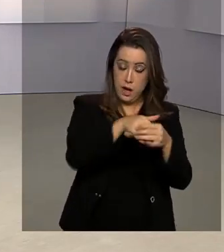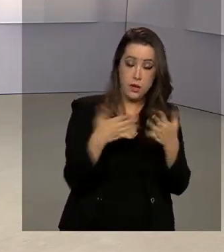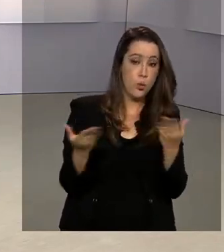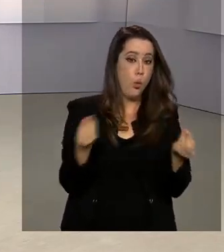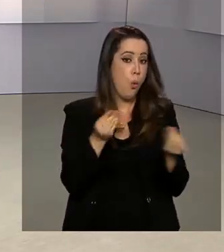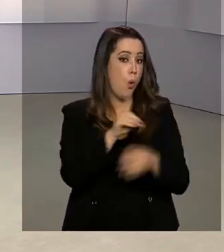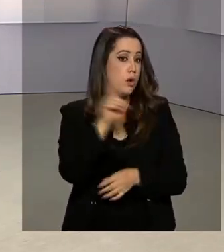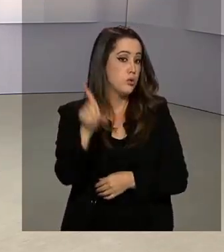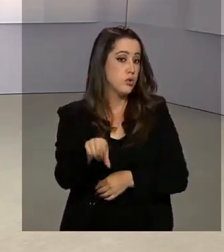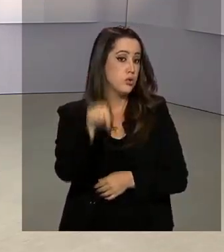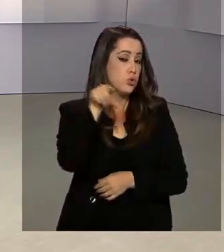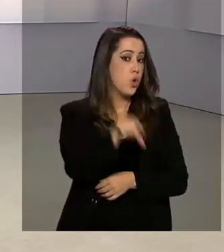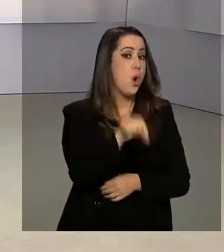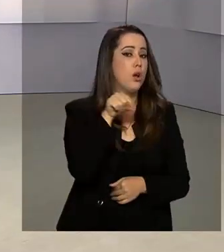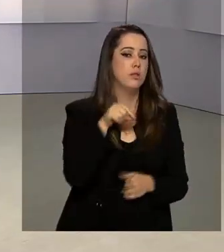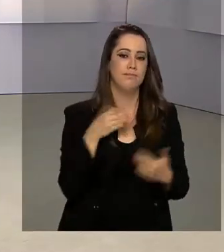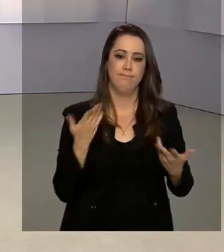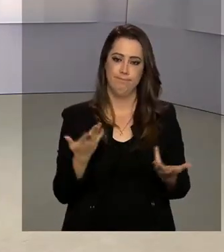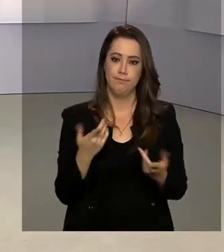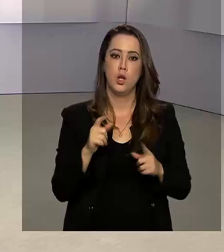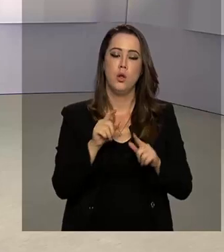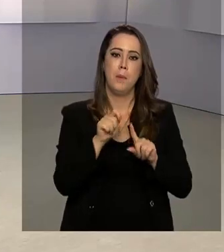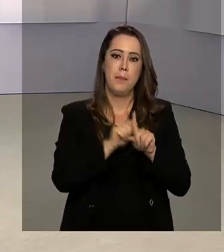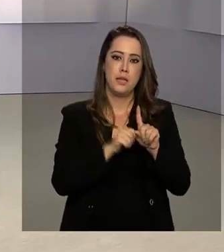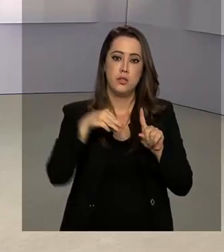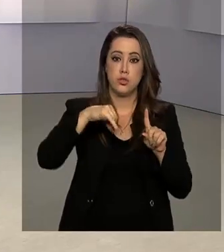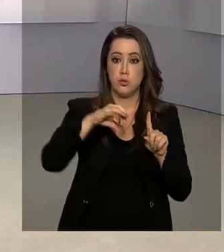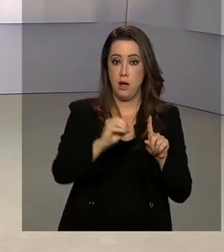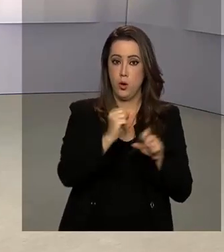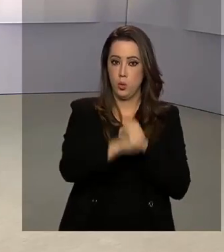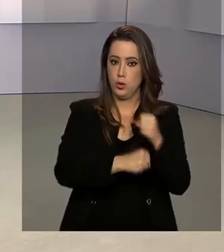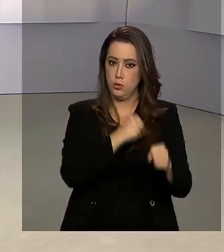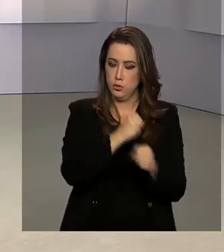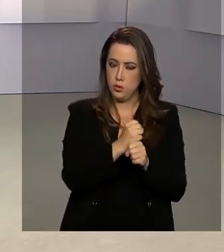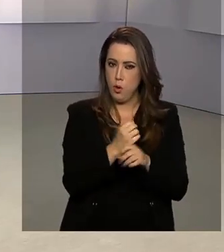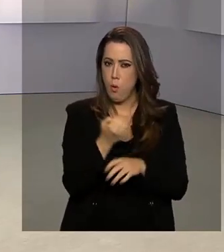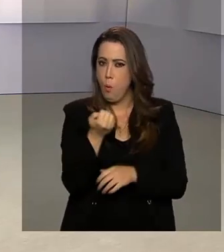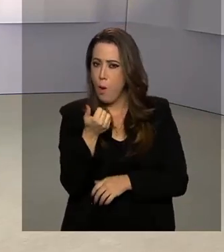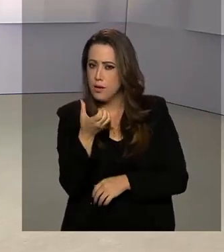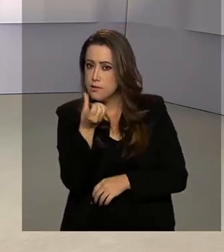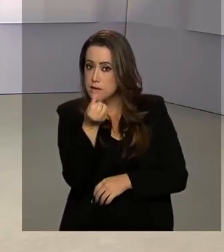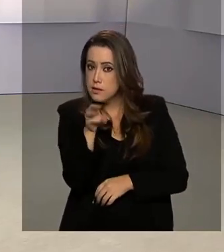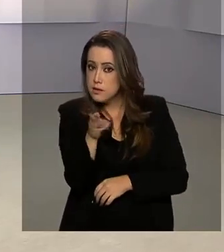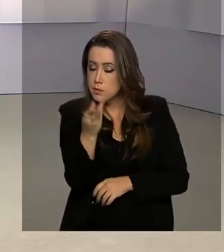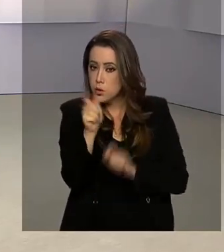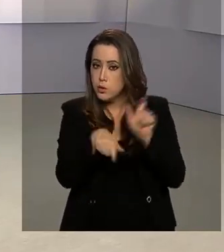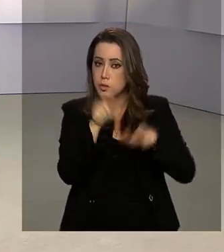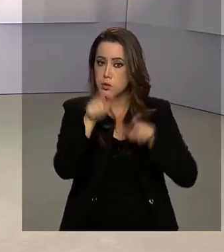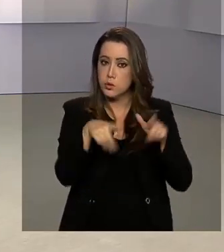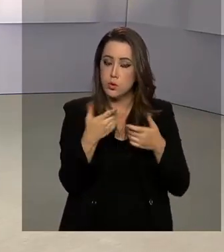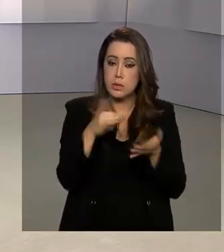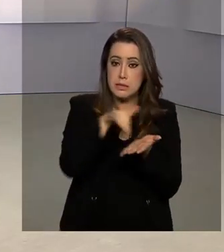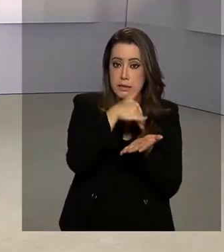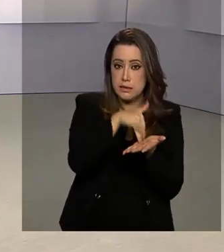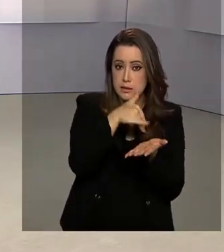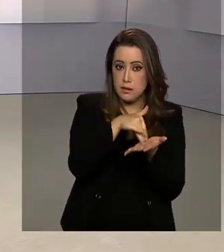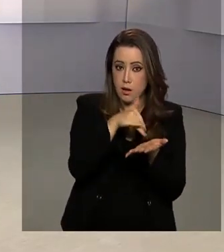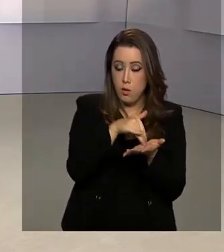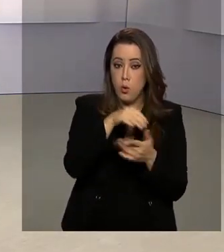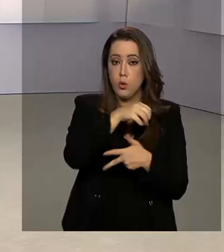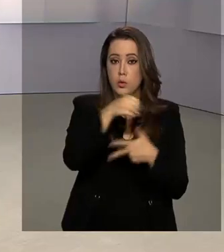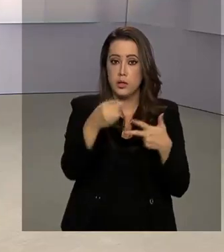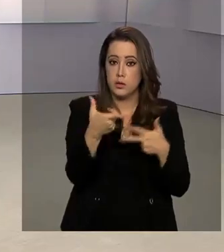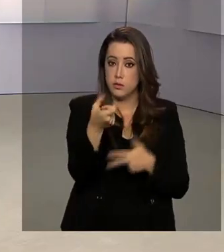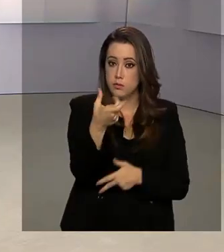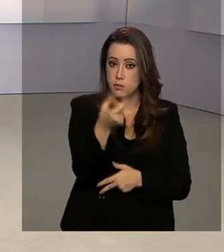preferência da realização do exame no mês de maio do ano que vem. Quase seis milhões de participantes estão inscritos para fazer o